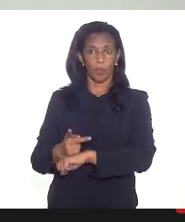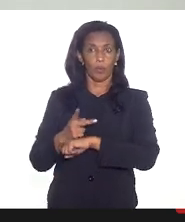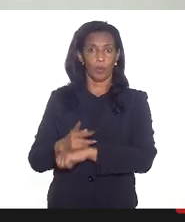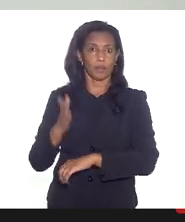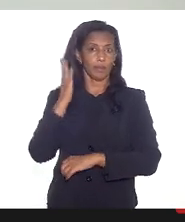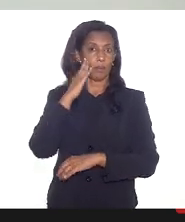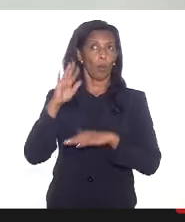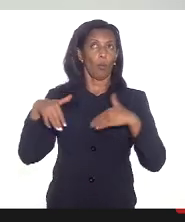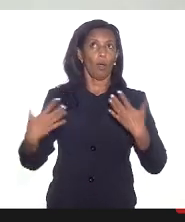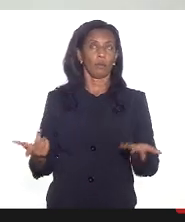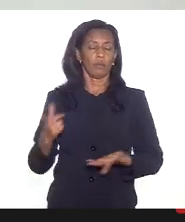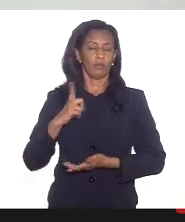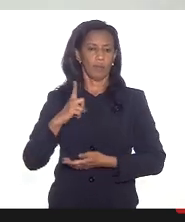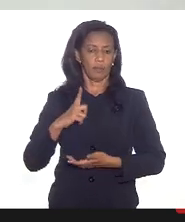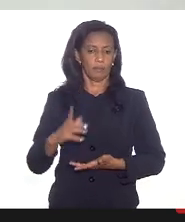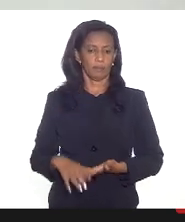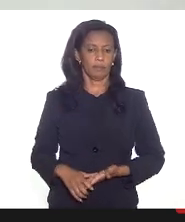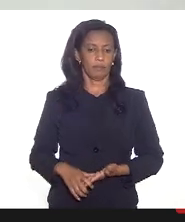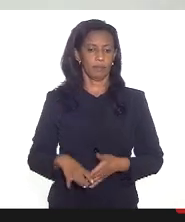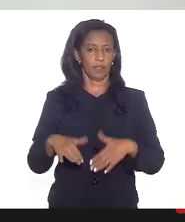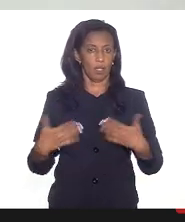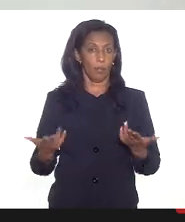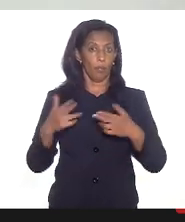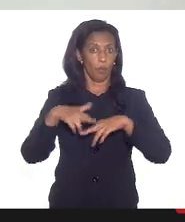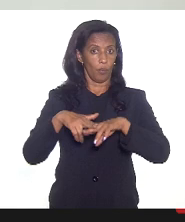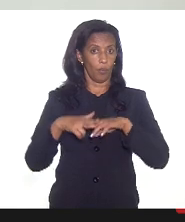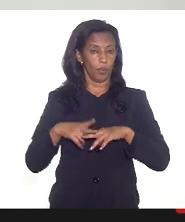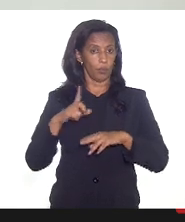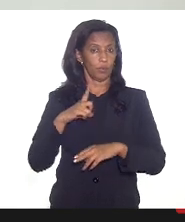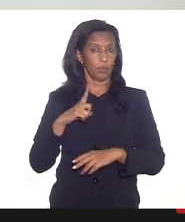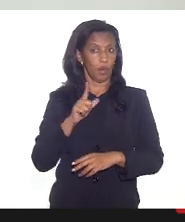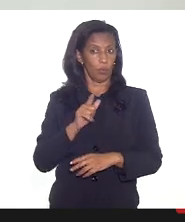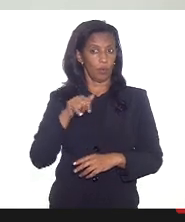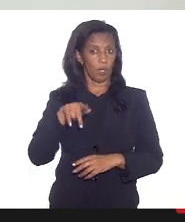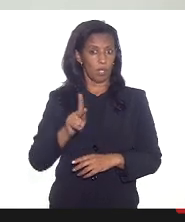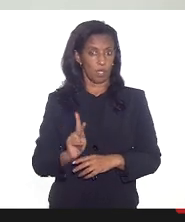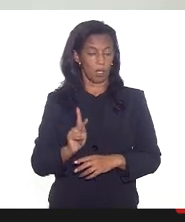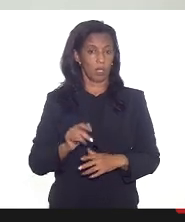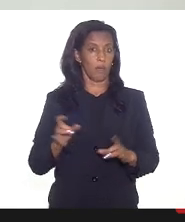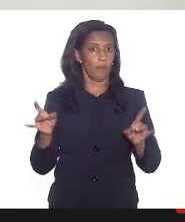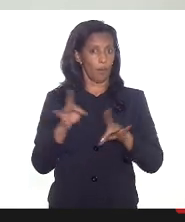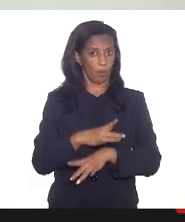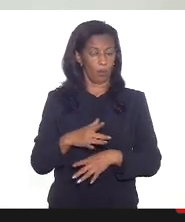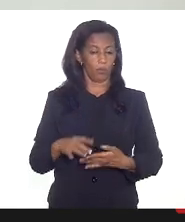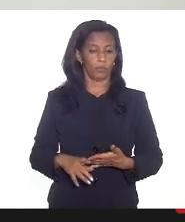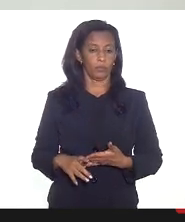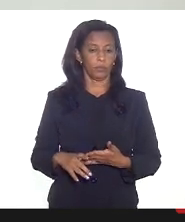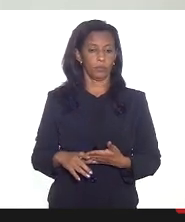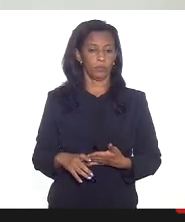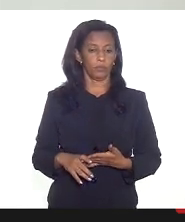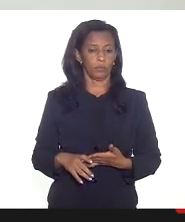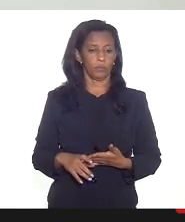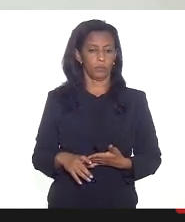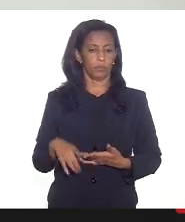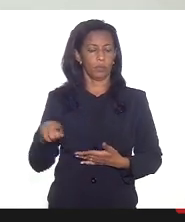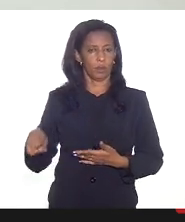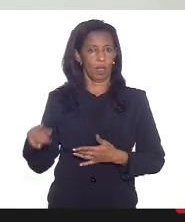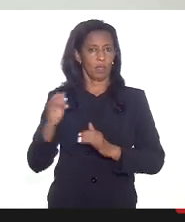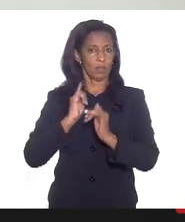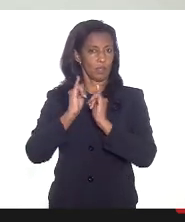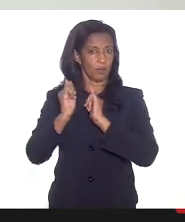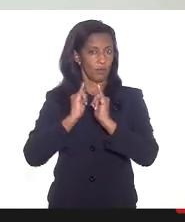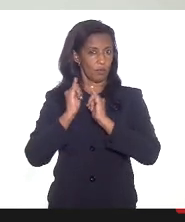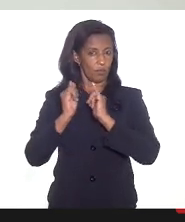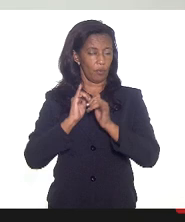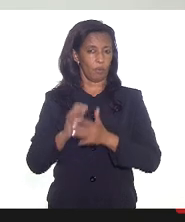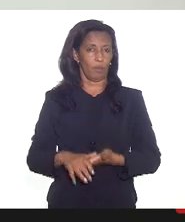quando terá aquele imunizante então por isso existe um link disponível nessa nas informações